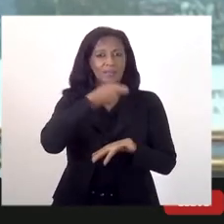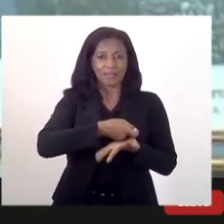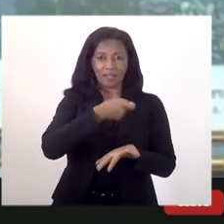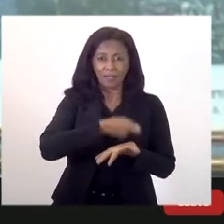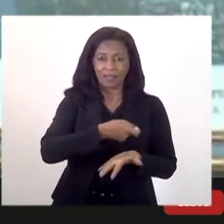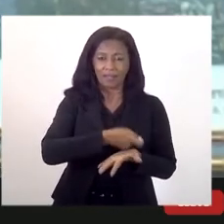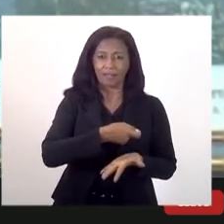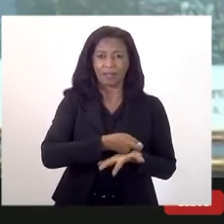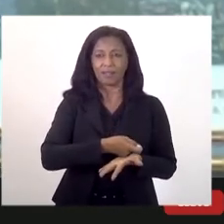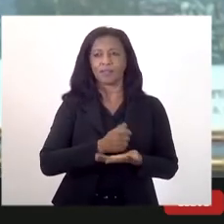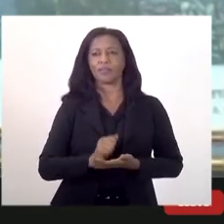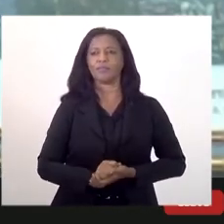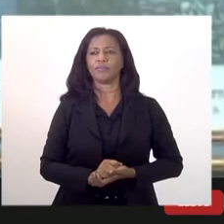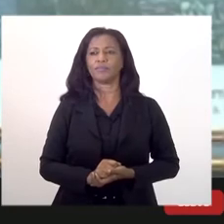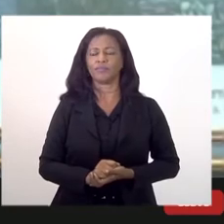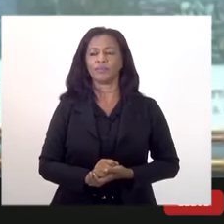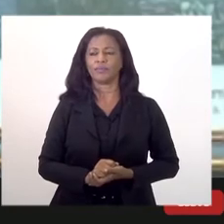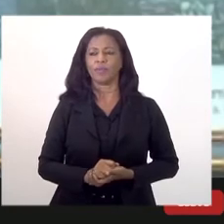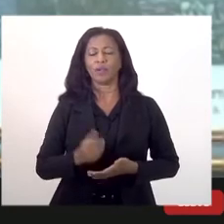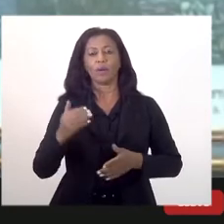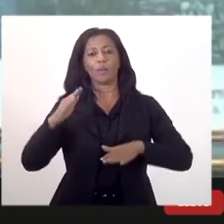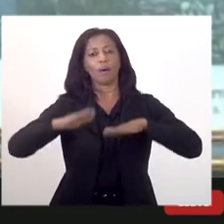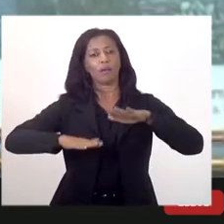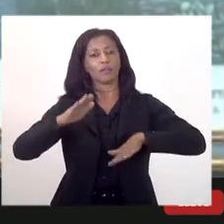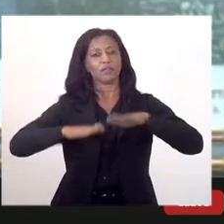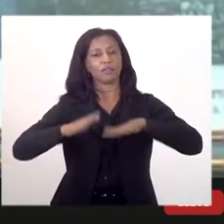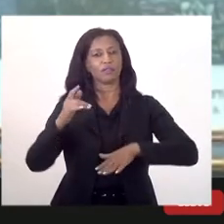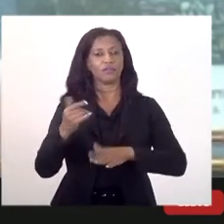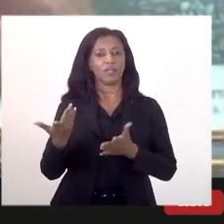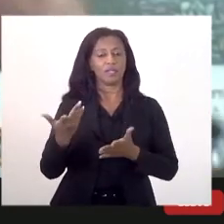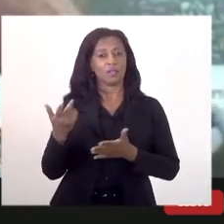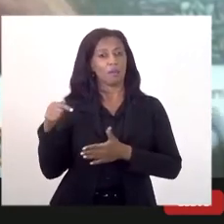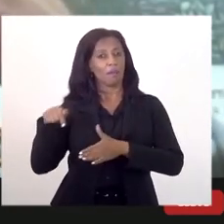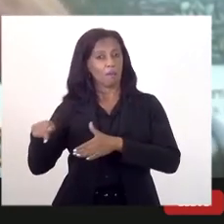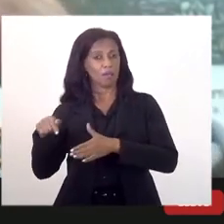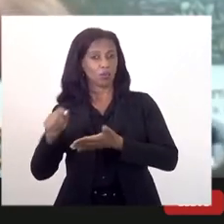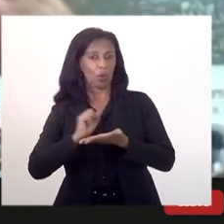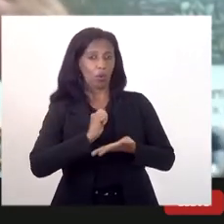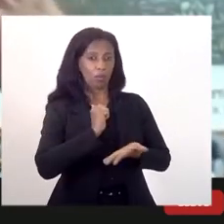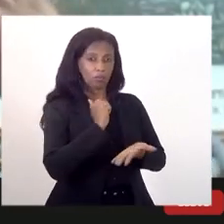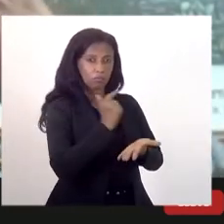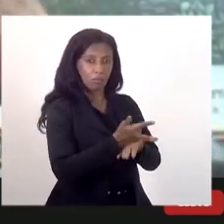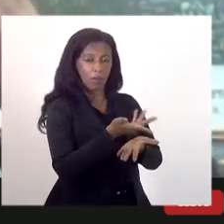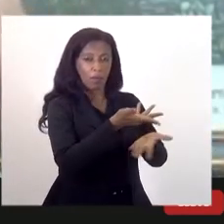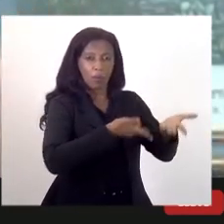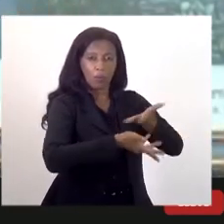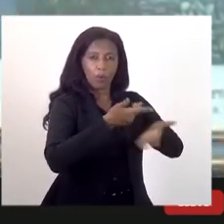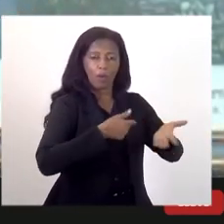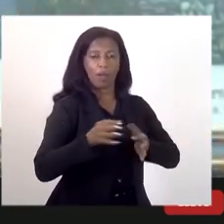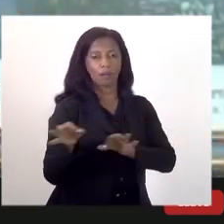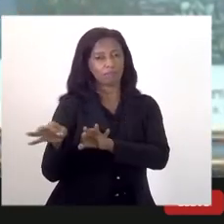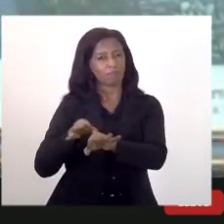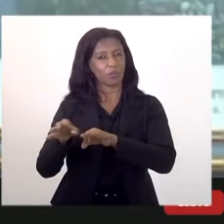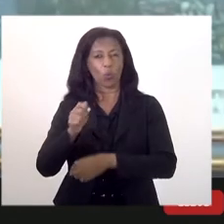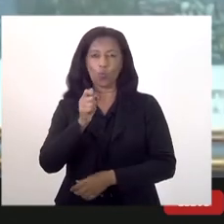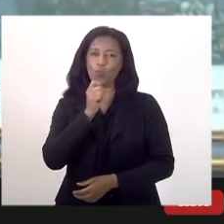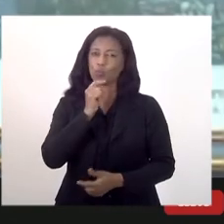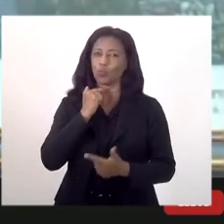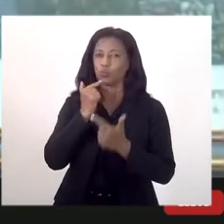PPPs, porque muitas vezes é um inibidor para o investidor essa condição de não ter certeza se vai à